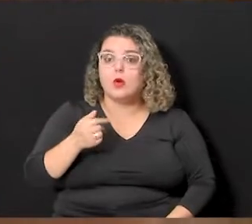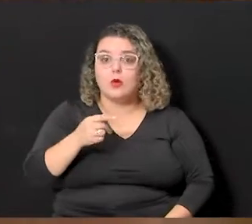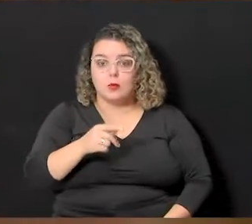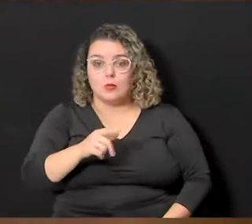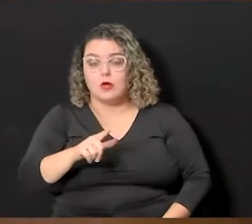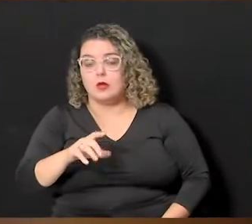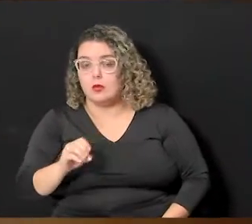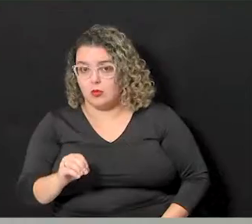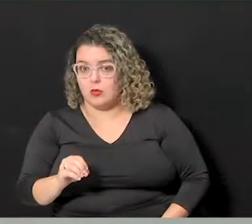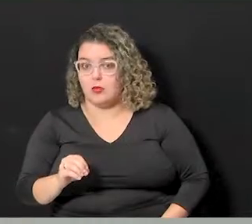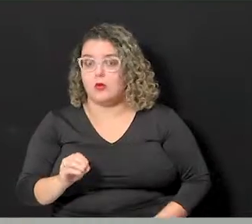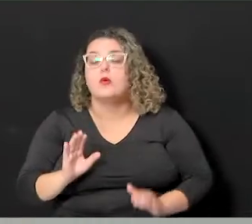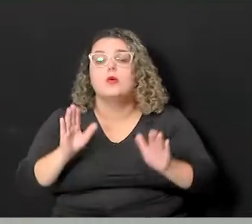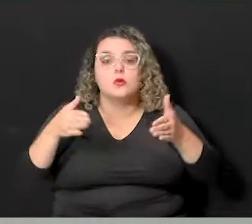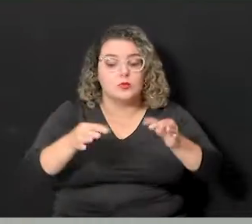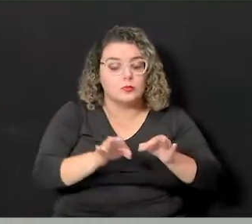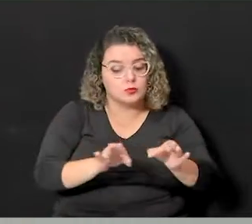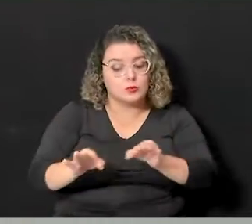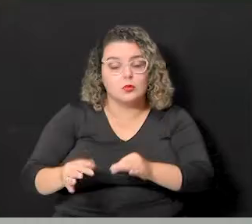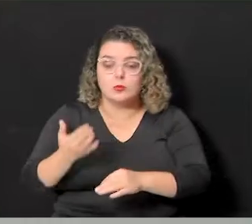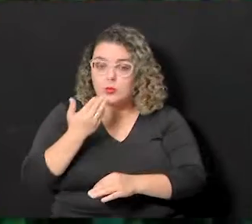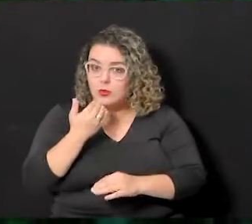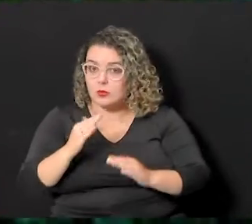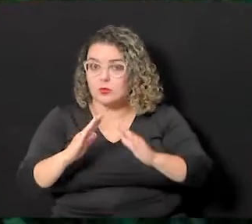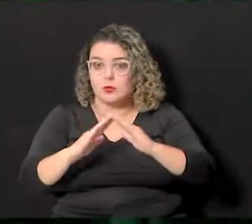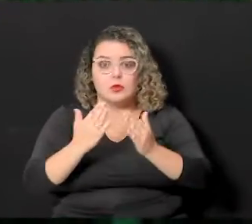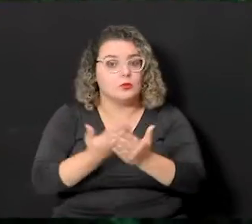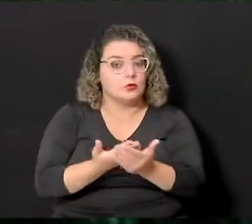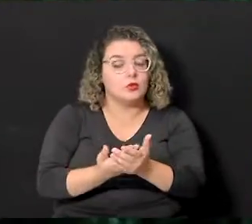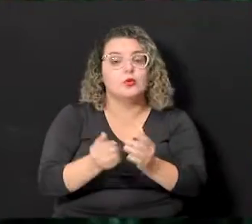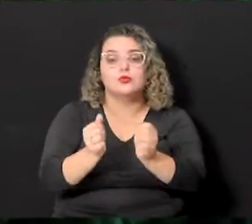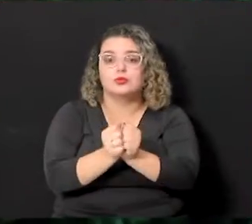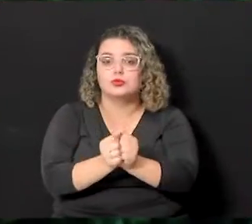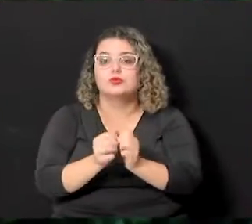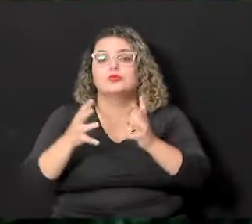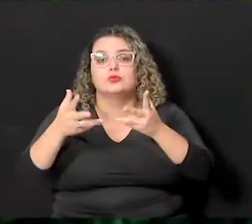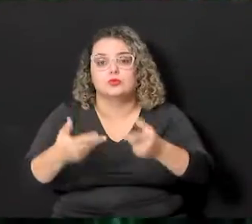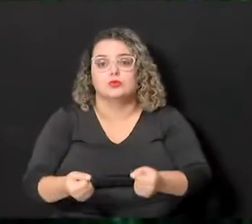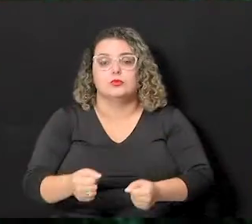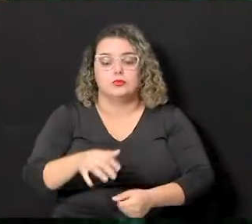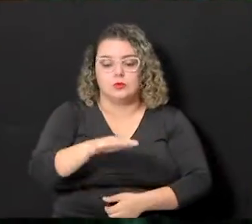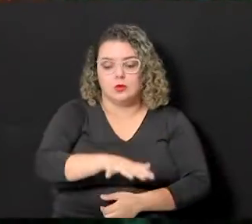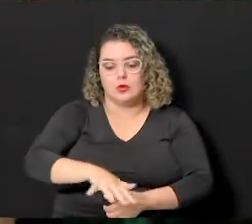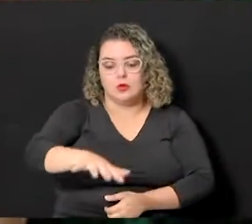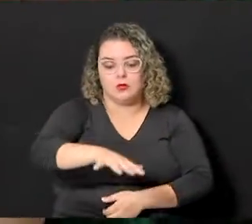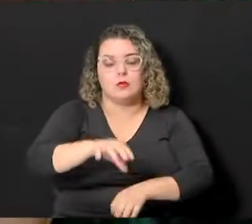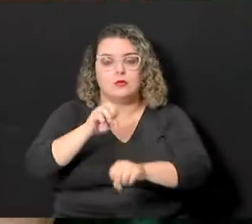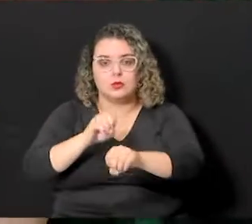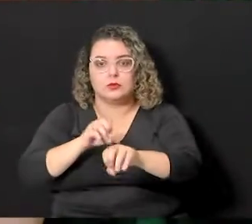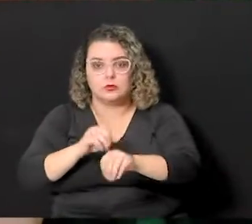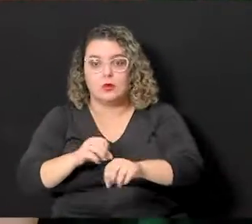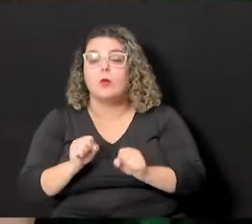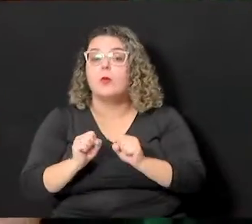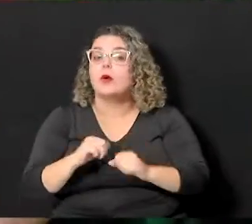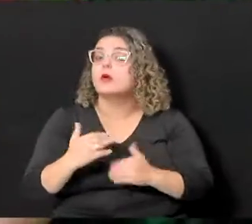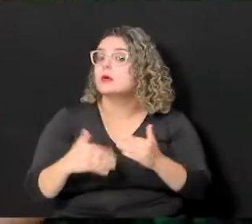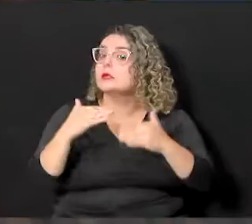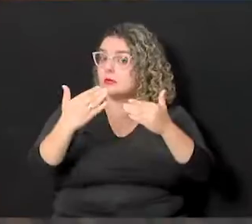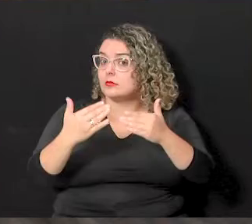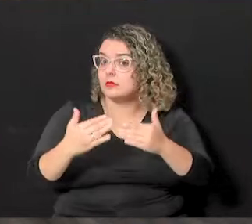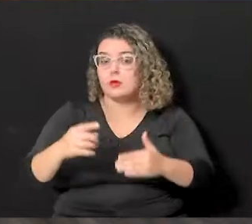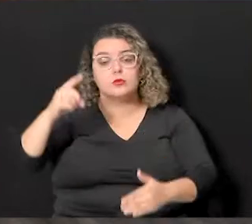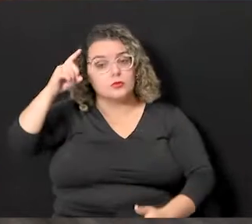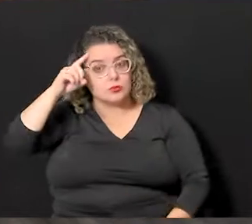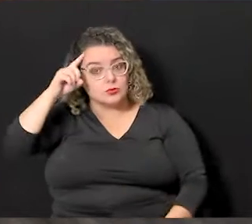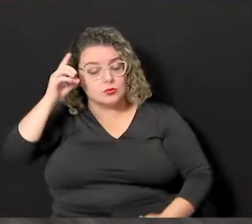O PLO prevê ainda que o Programa Municipal de Alimentação Escolar, junto com as unidades de educação, poderão desenvolver